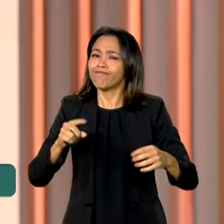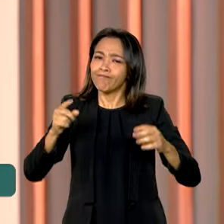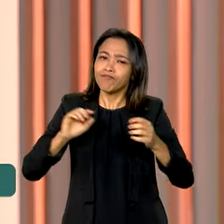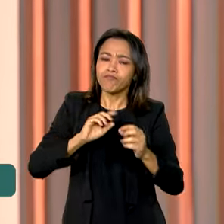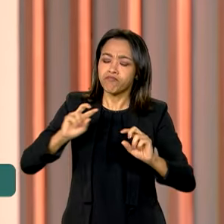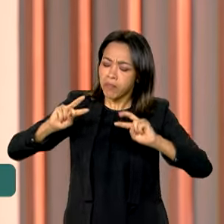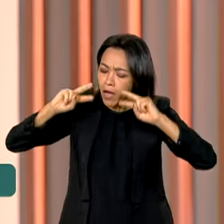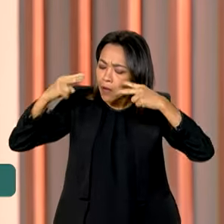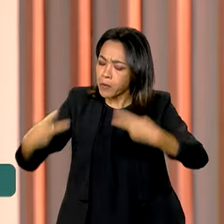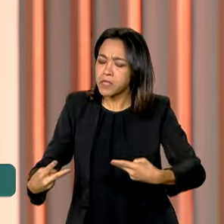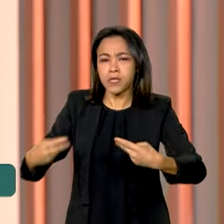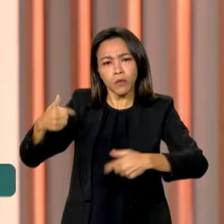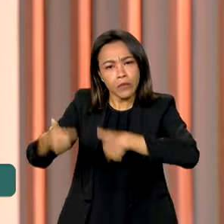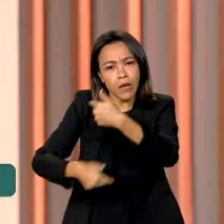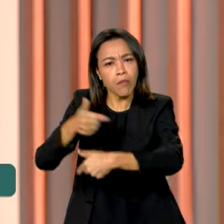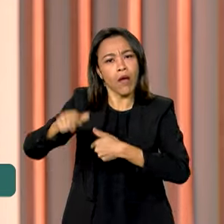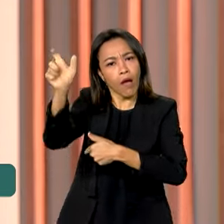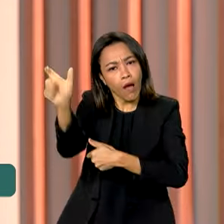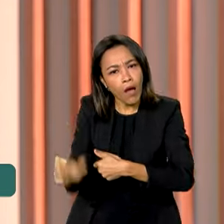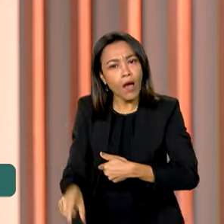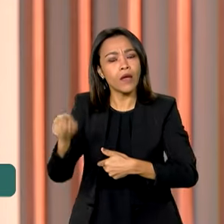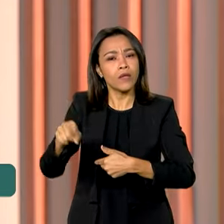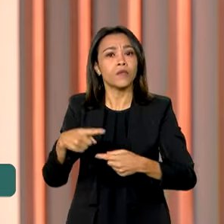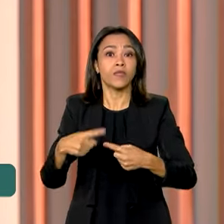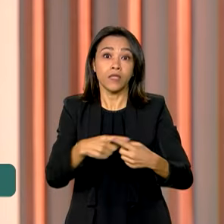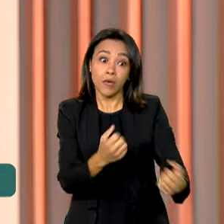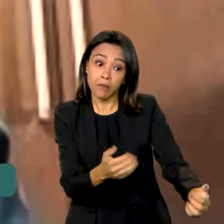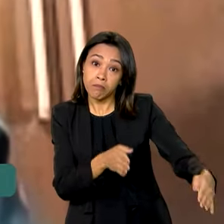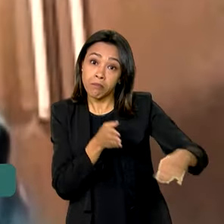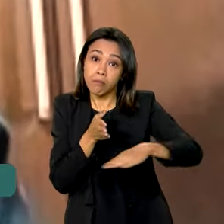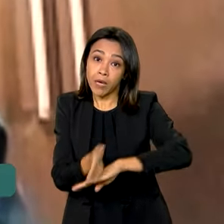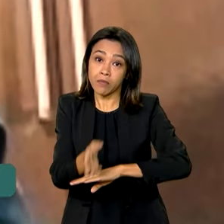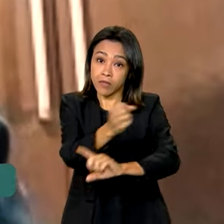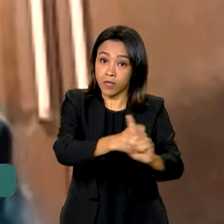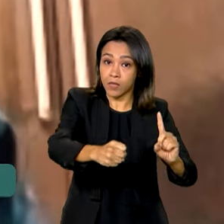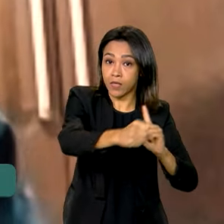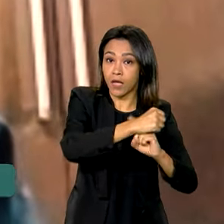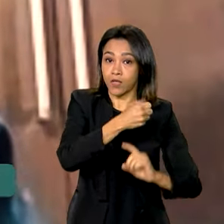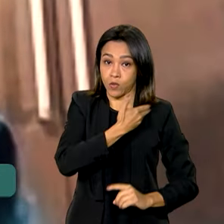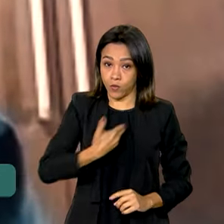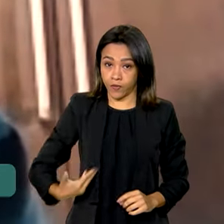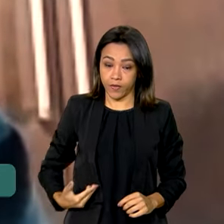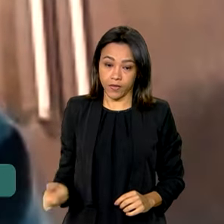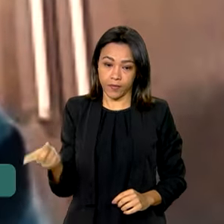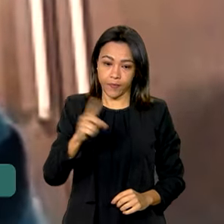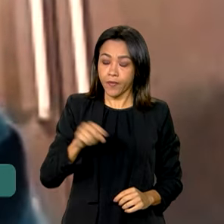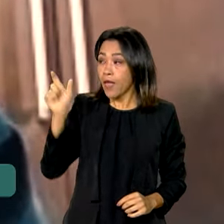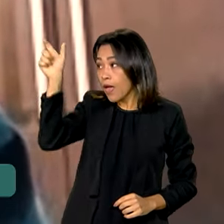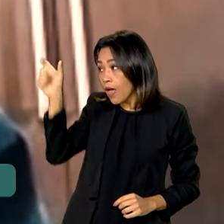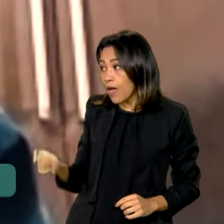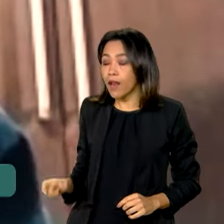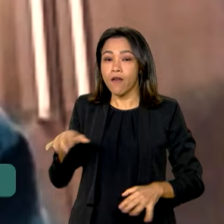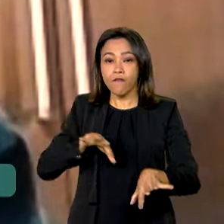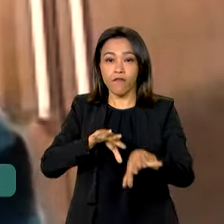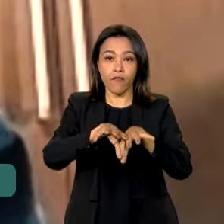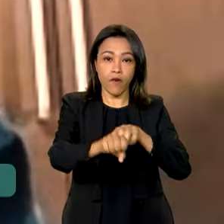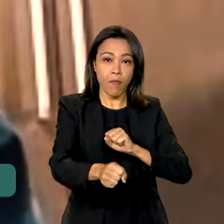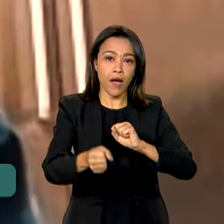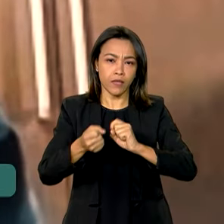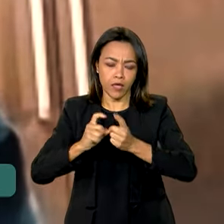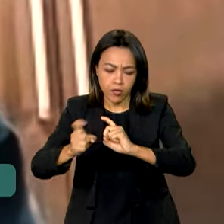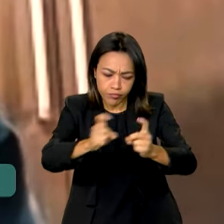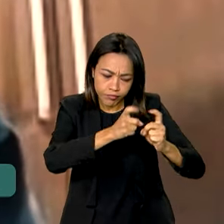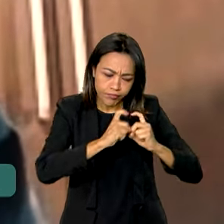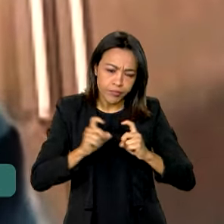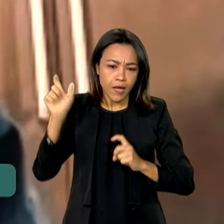trabalho, além de envolver a sociedade e o Estado no processo. Formada em administração, a dona de casa